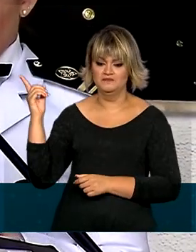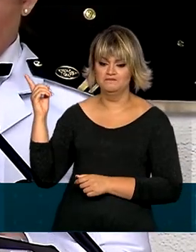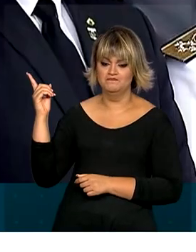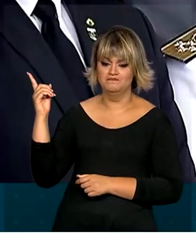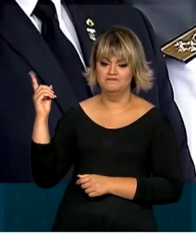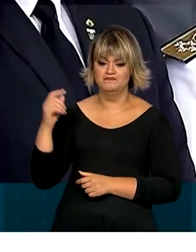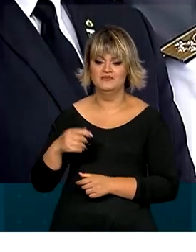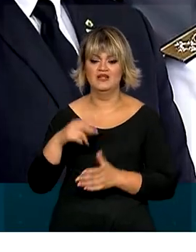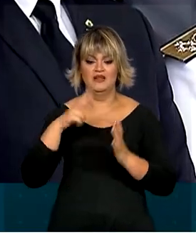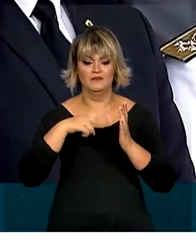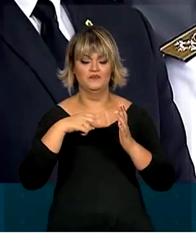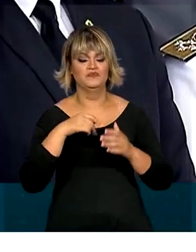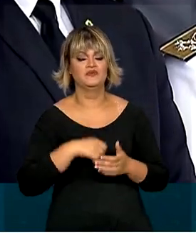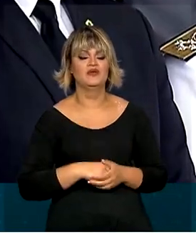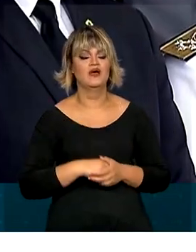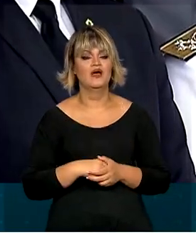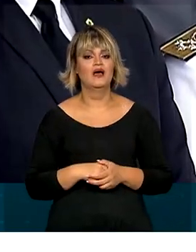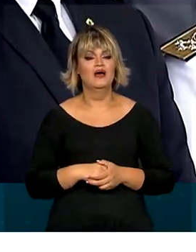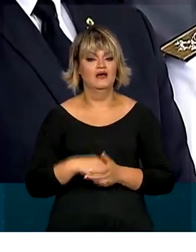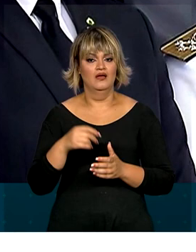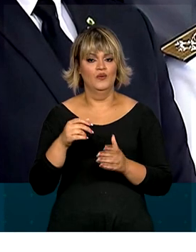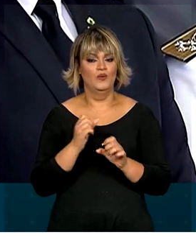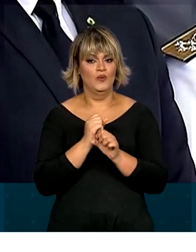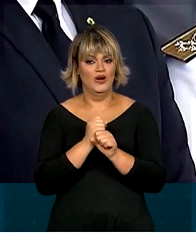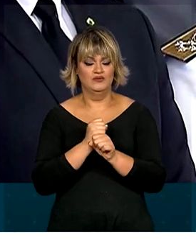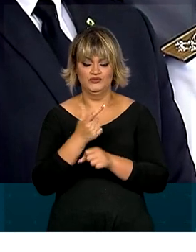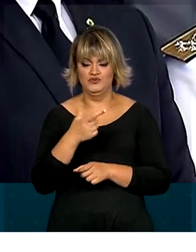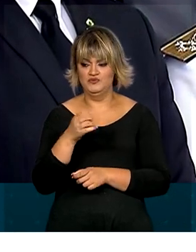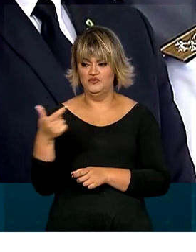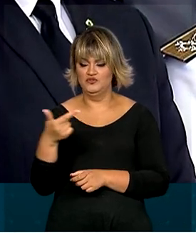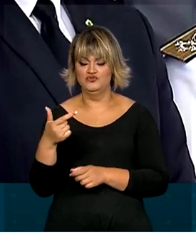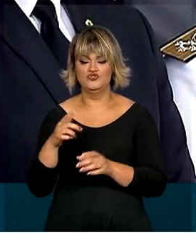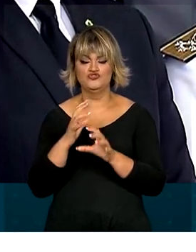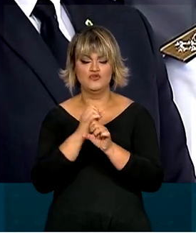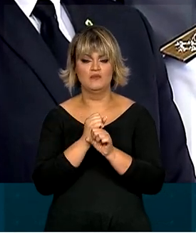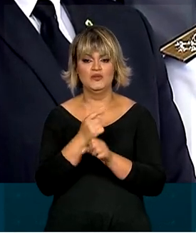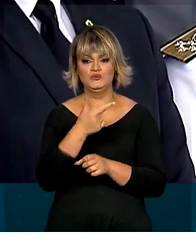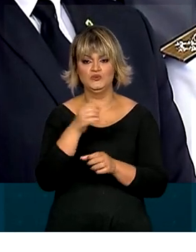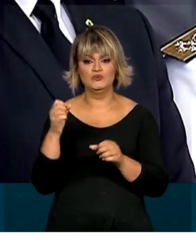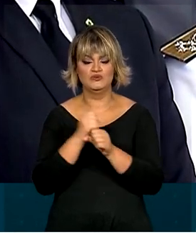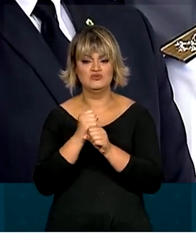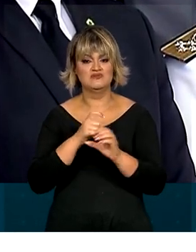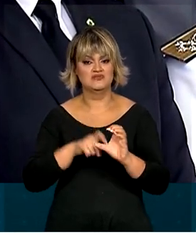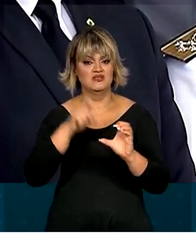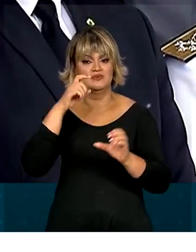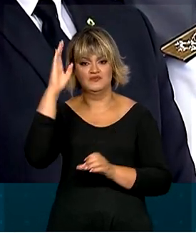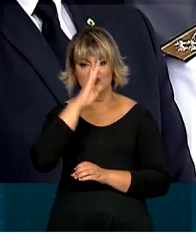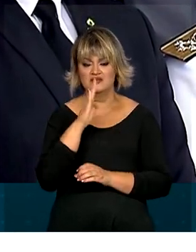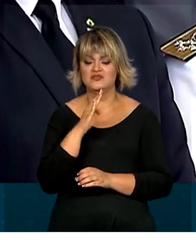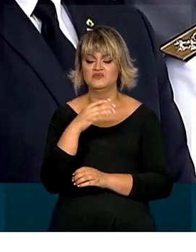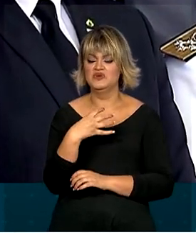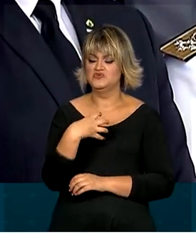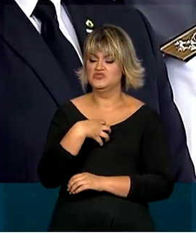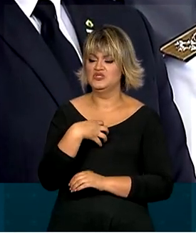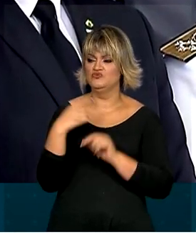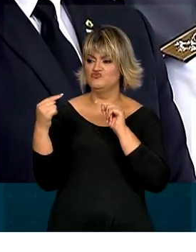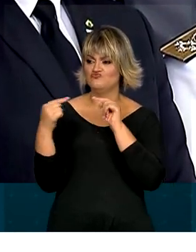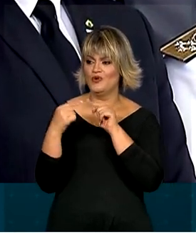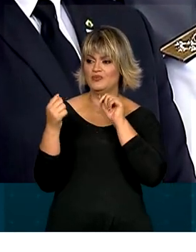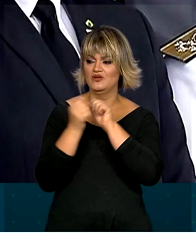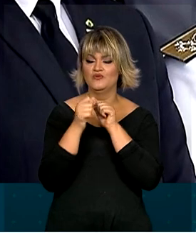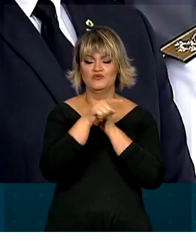evento. No ano do bicentenário de nossa independência, sinto-me, juntamente com todos os brasileiros, um